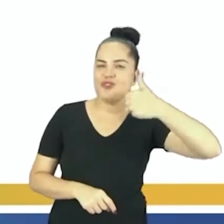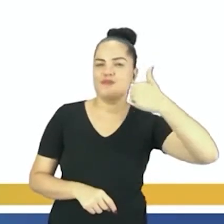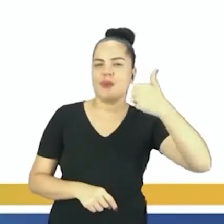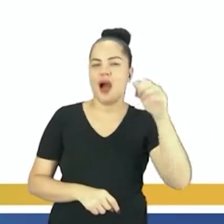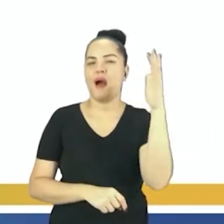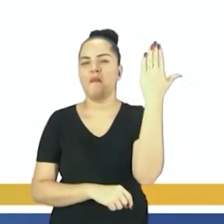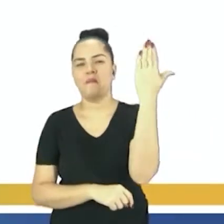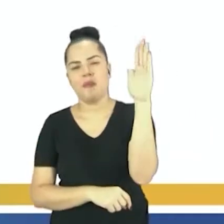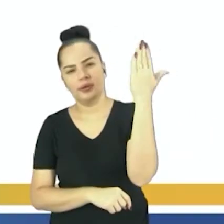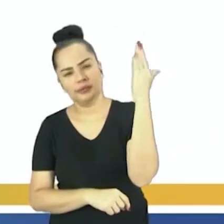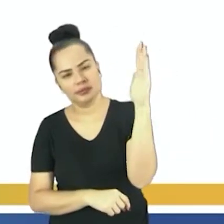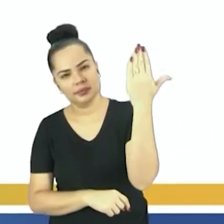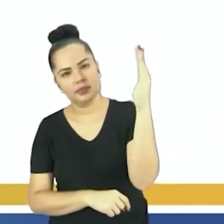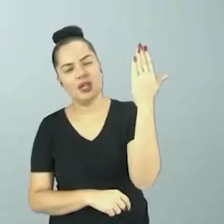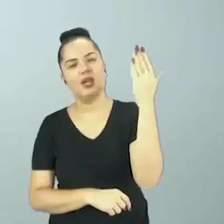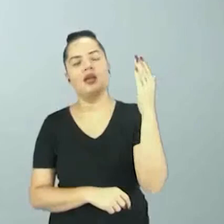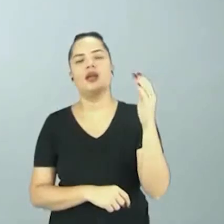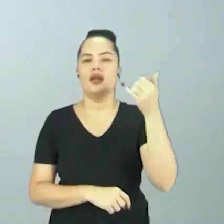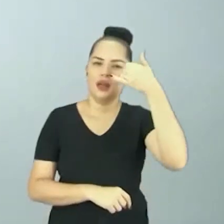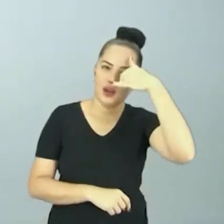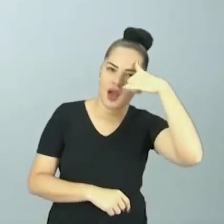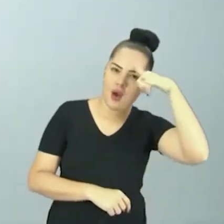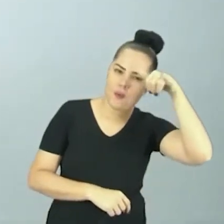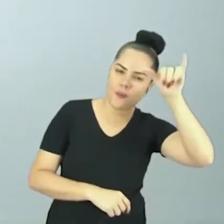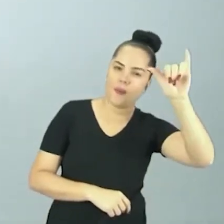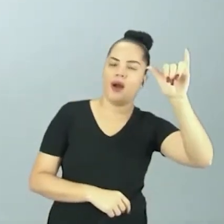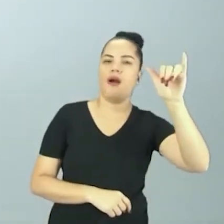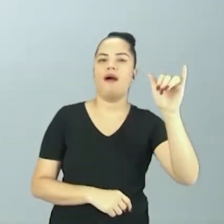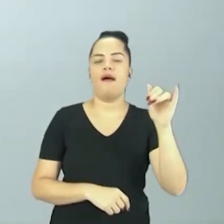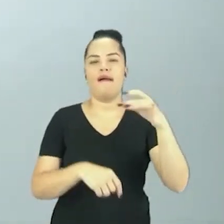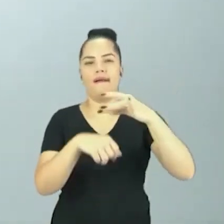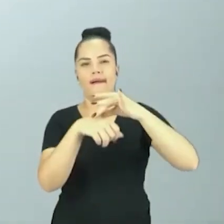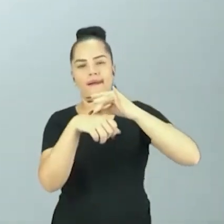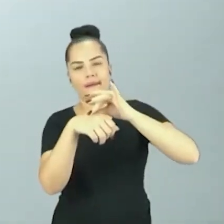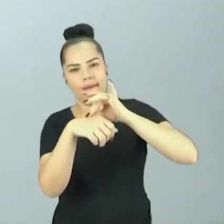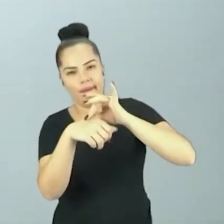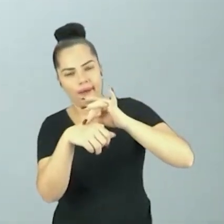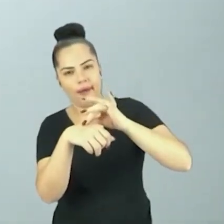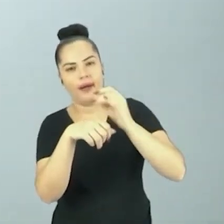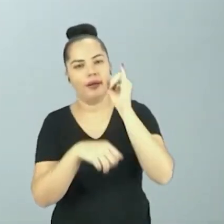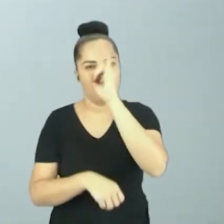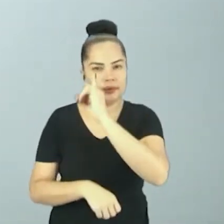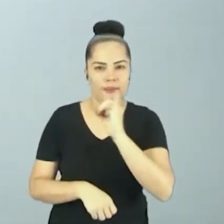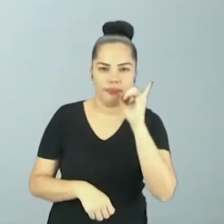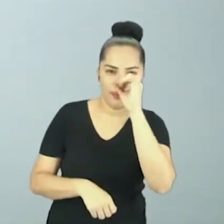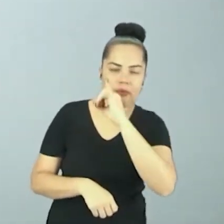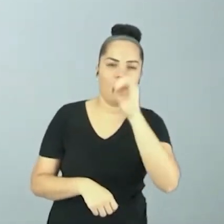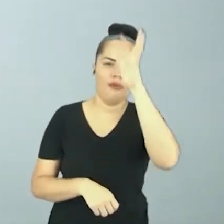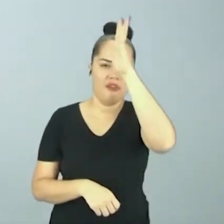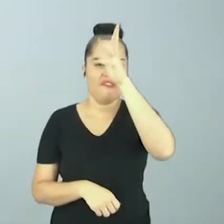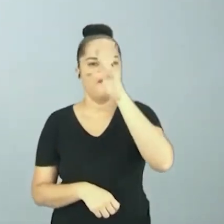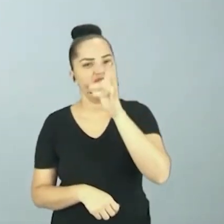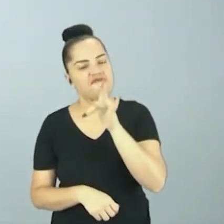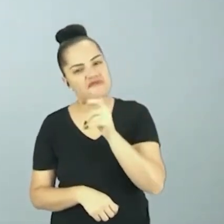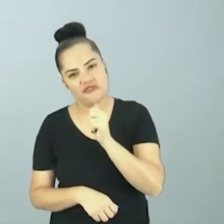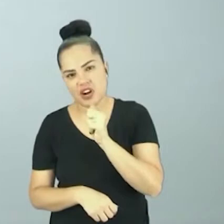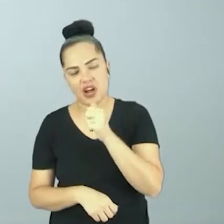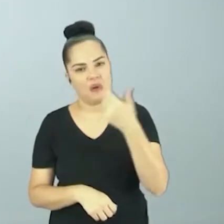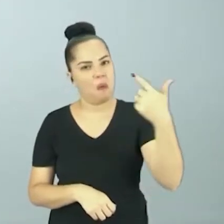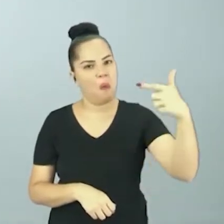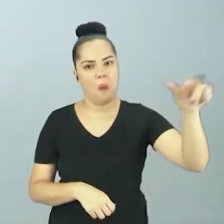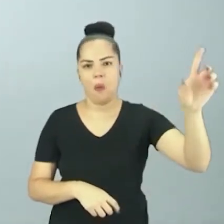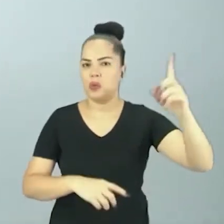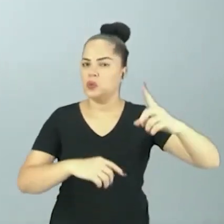madeira, de gado, de carne suína, frango, e vários outros